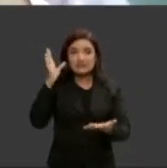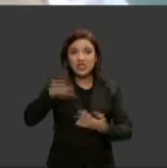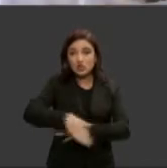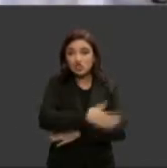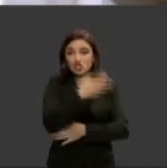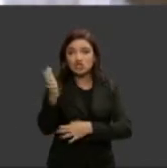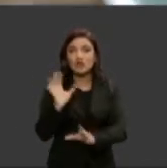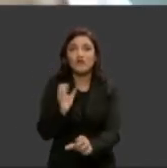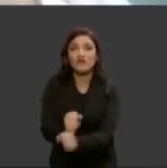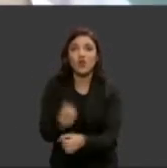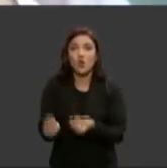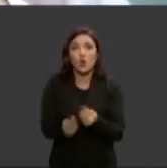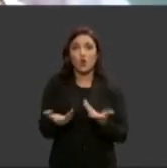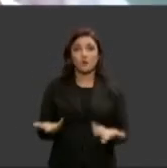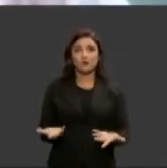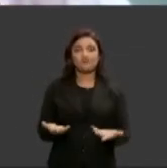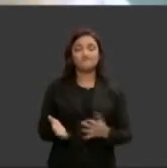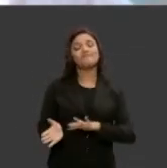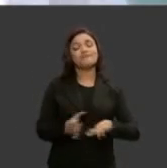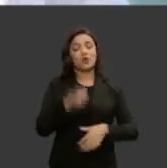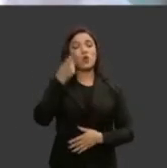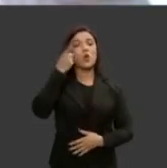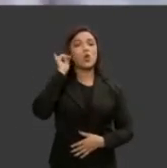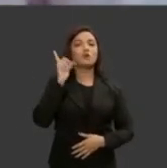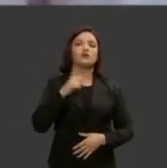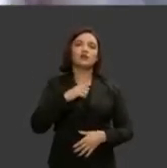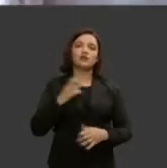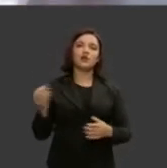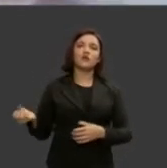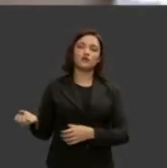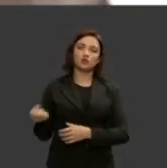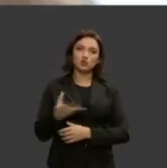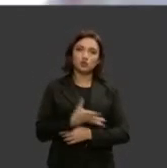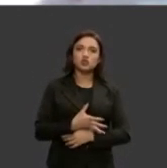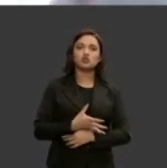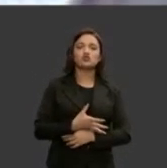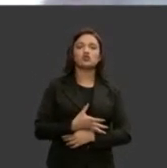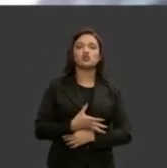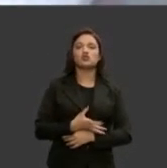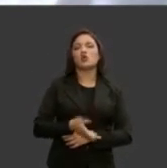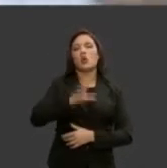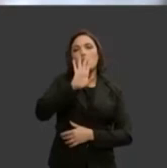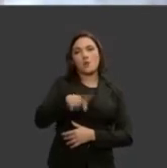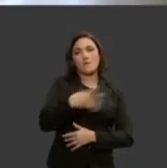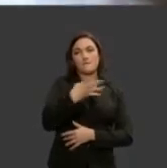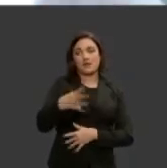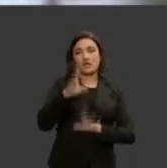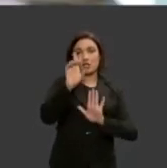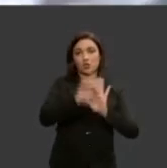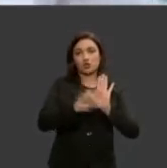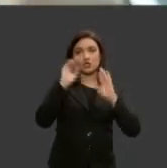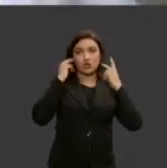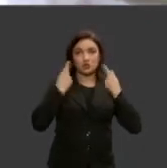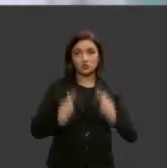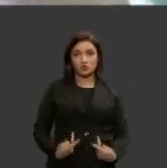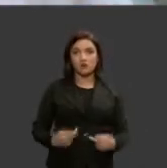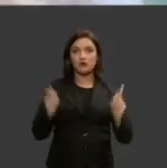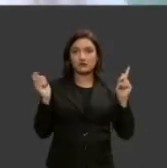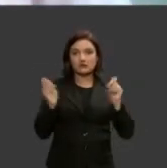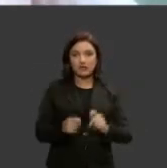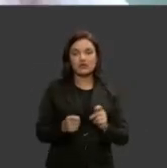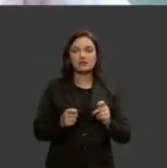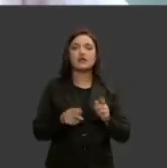entristece ontem nós entregamos para o Brasil um novo painel de direitos humanos onde os dados poderão ser buscados